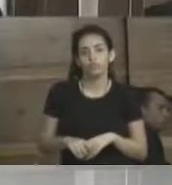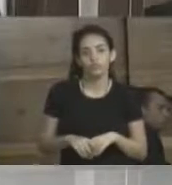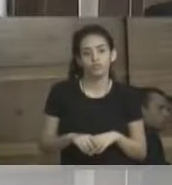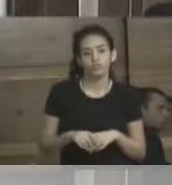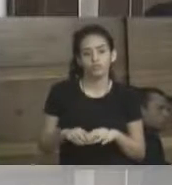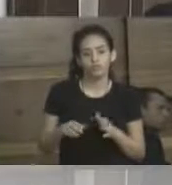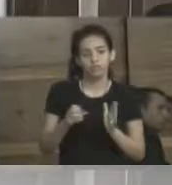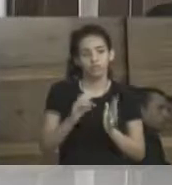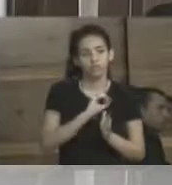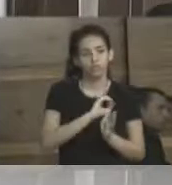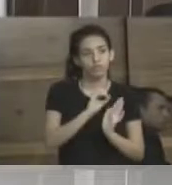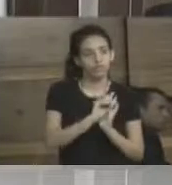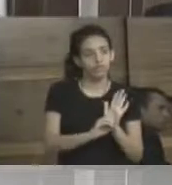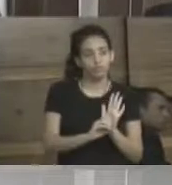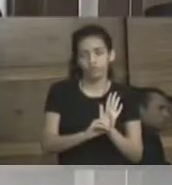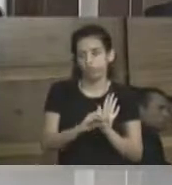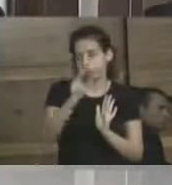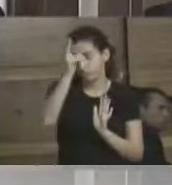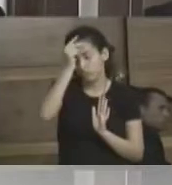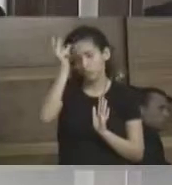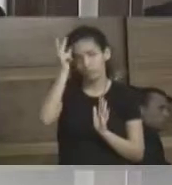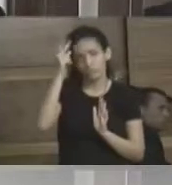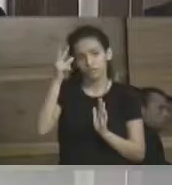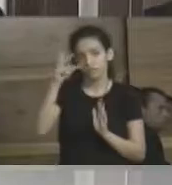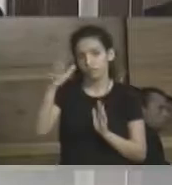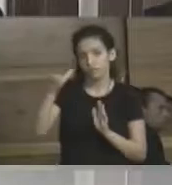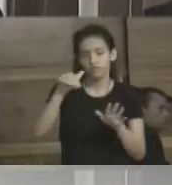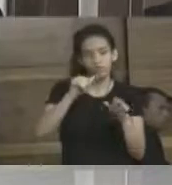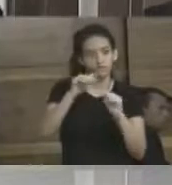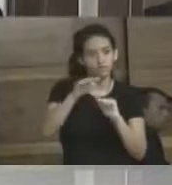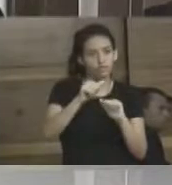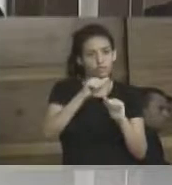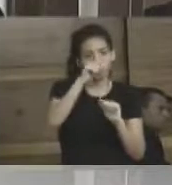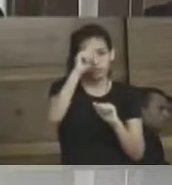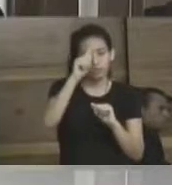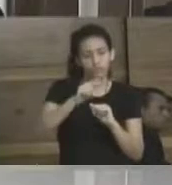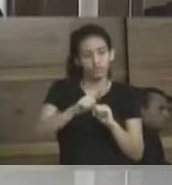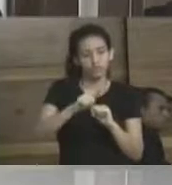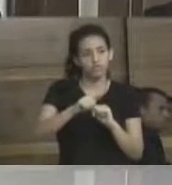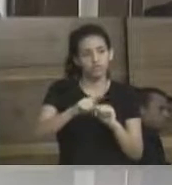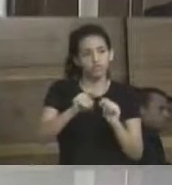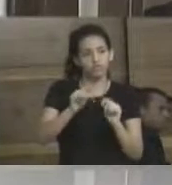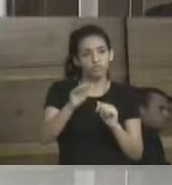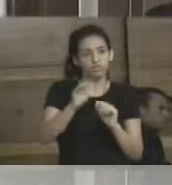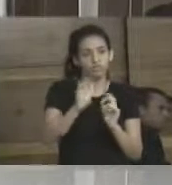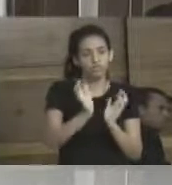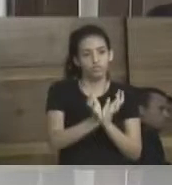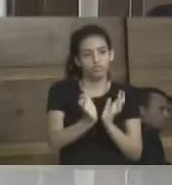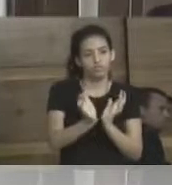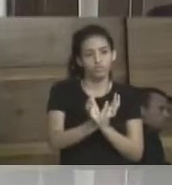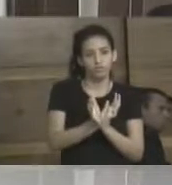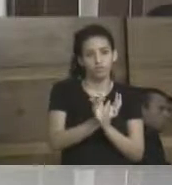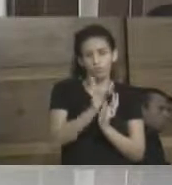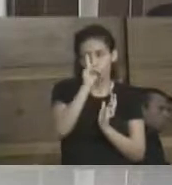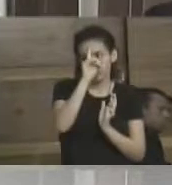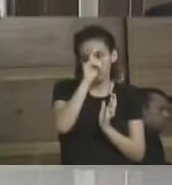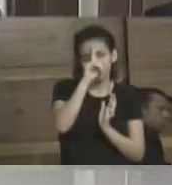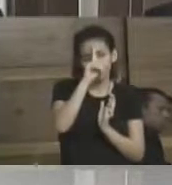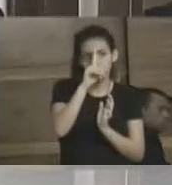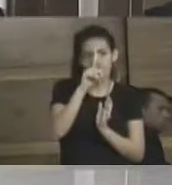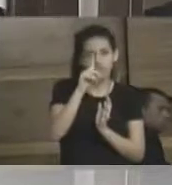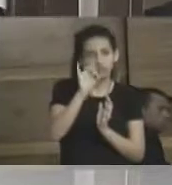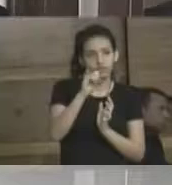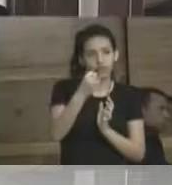encaminhada ofício ao Executivo Municipal, convocando o gestor da cooperativa que presta serviços de higienização ao Hospital Geral do Japo e Barca GJ,